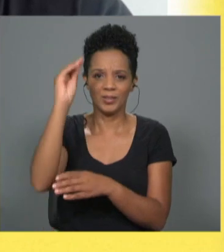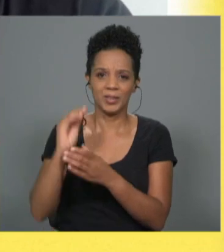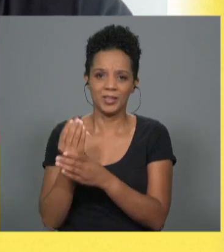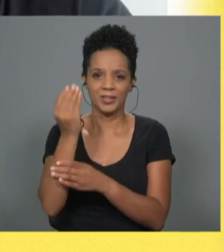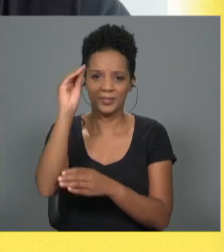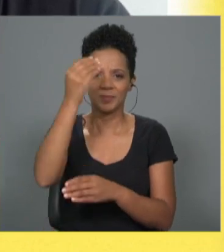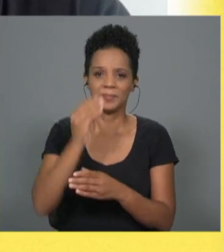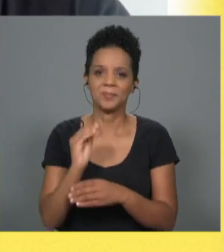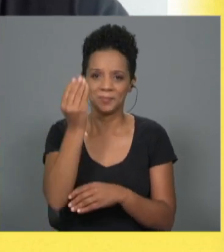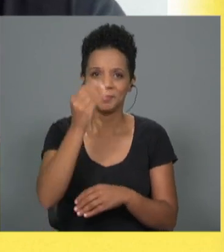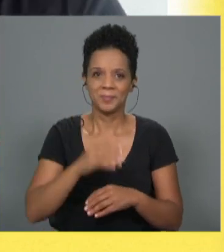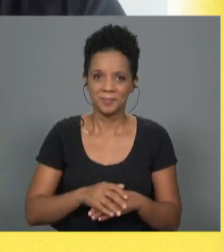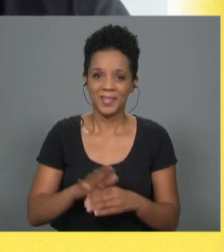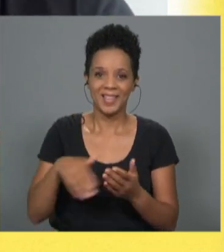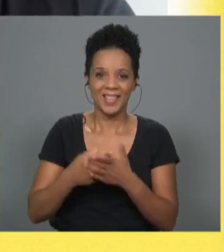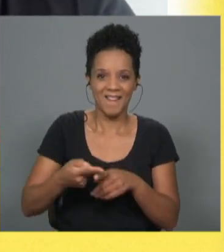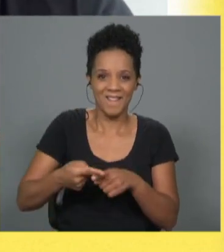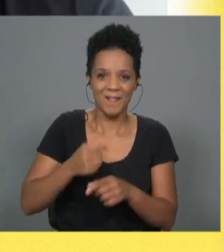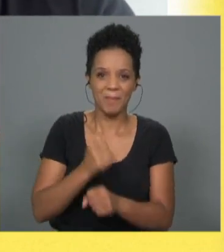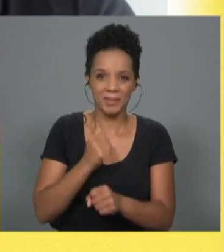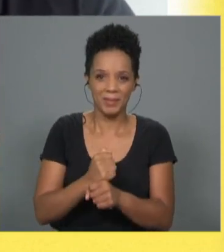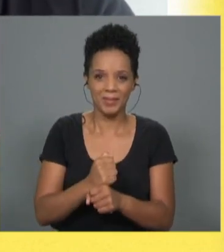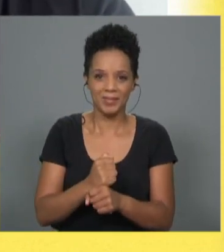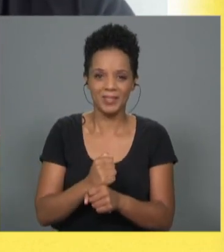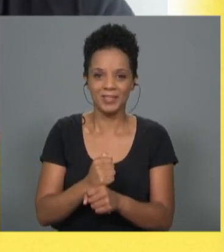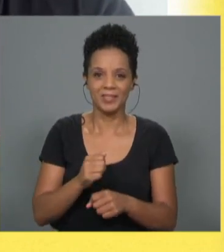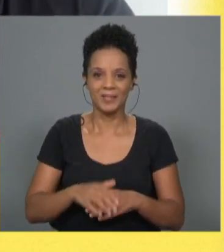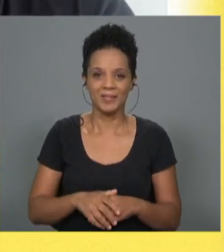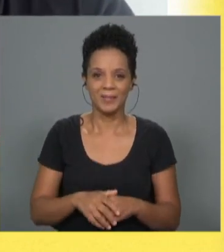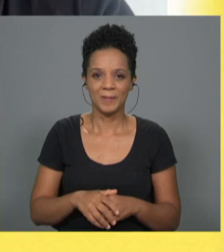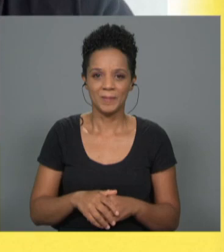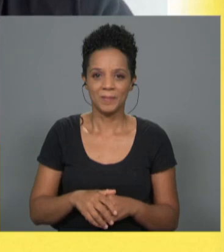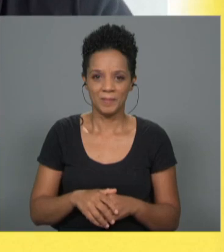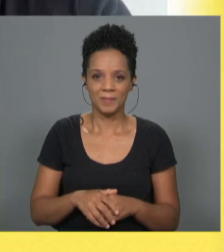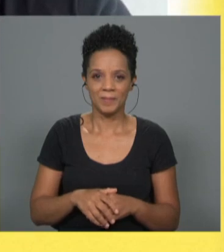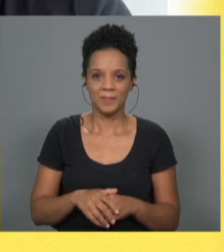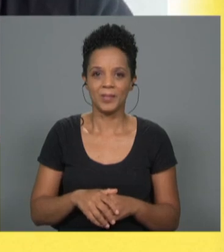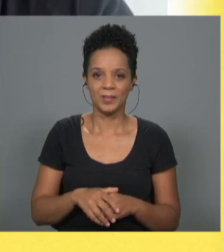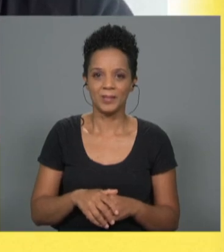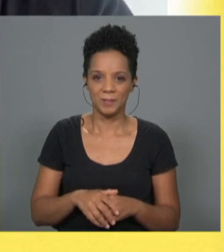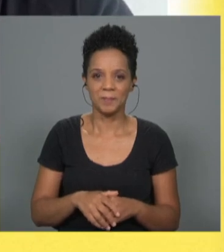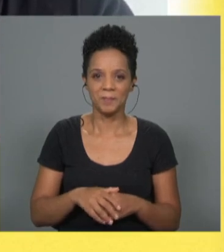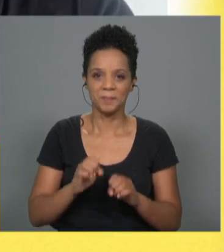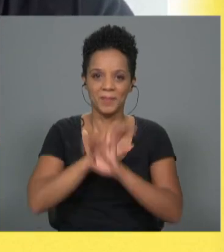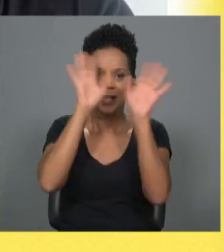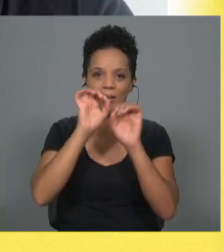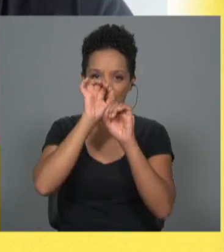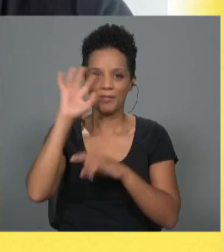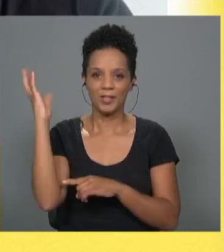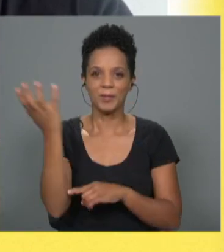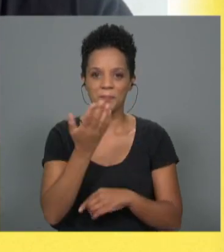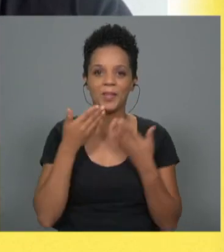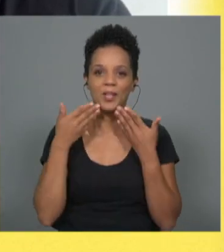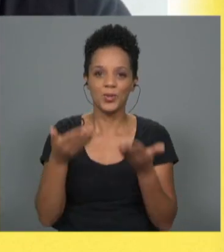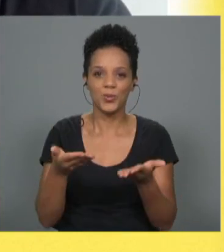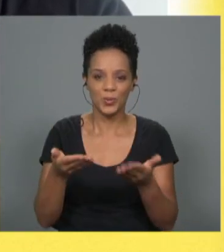outro ânimo para trabalhar. Sim, claro que sim. Claro que este ambiente ajuda. Acho que é isso que nós procuramos acima de tudo. Não